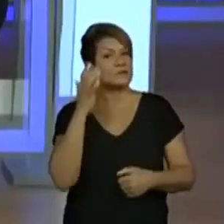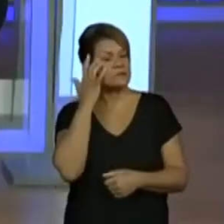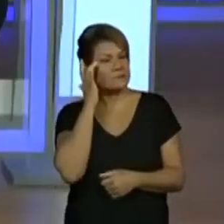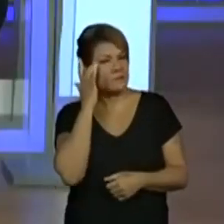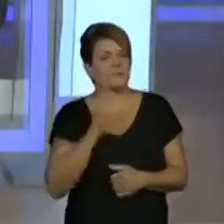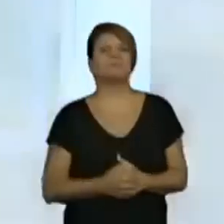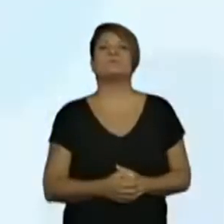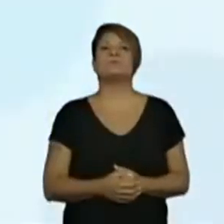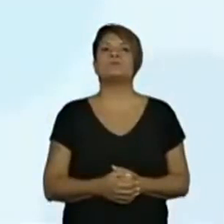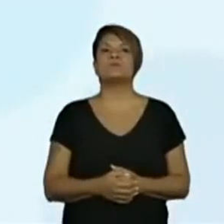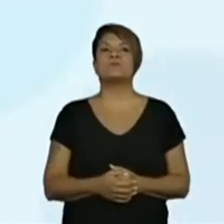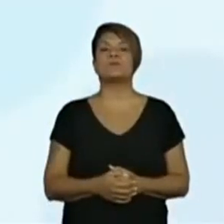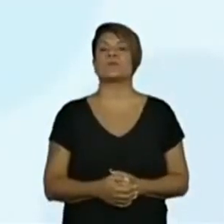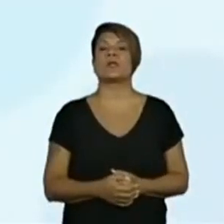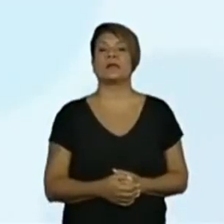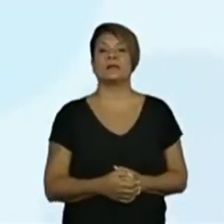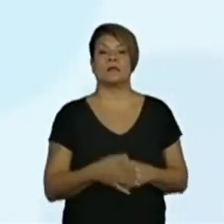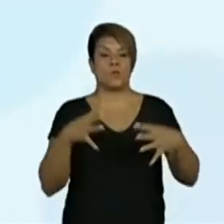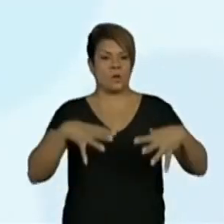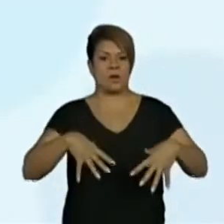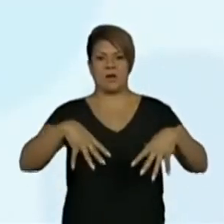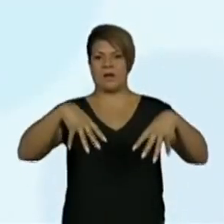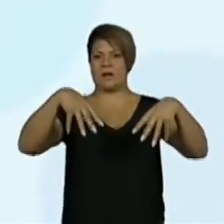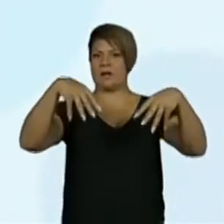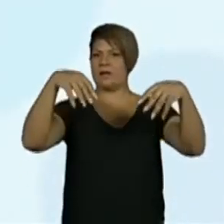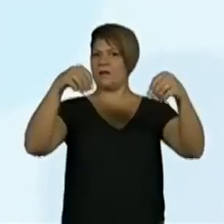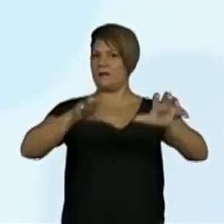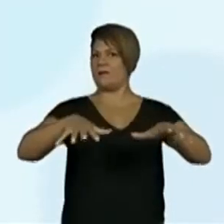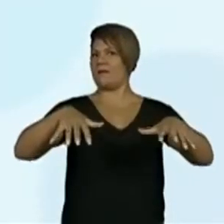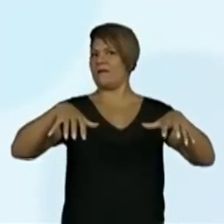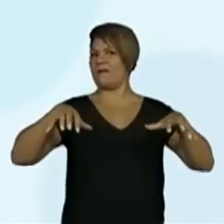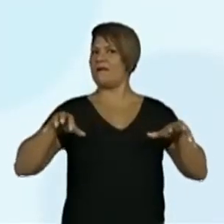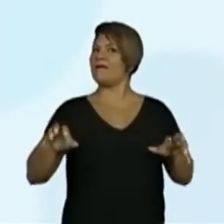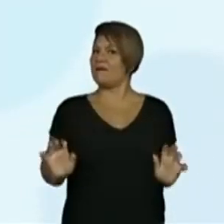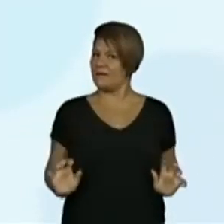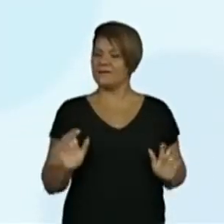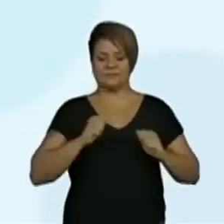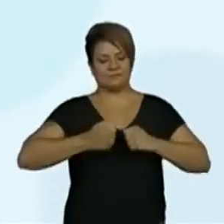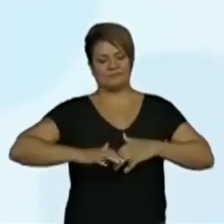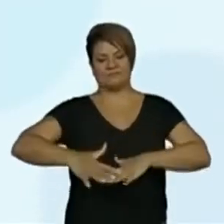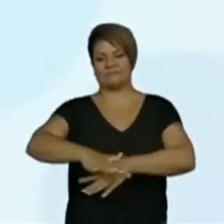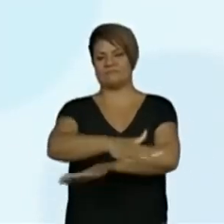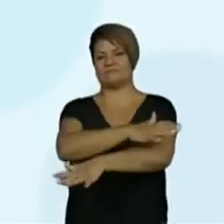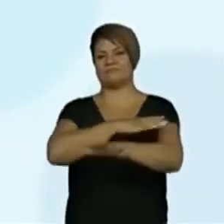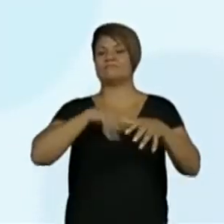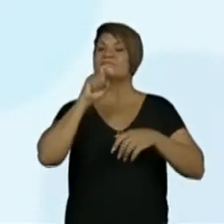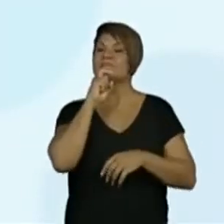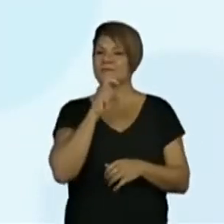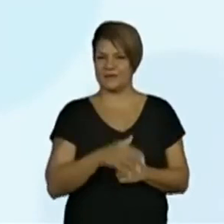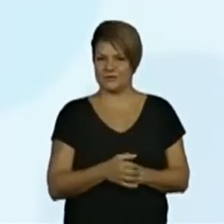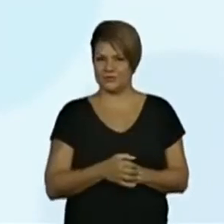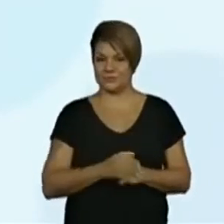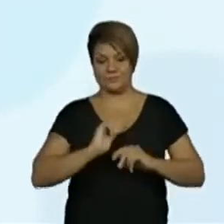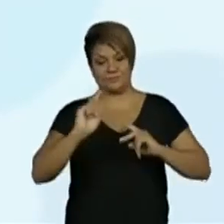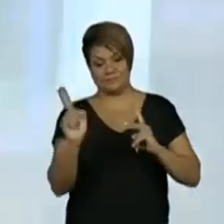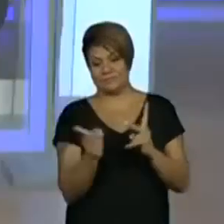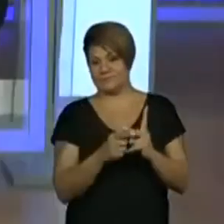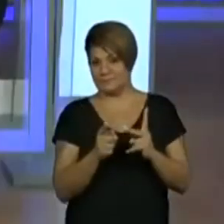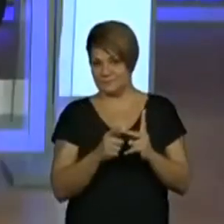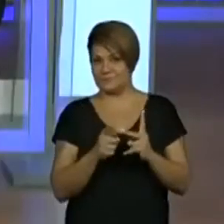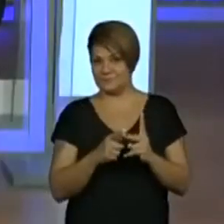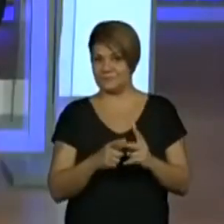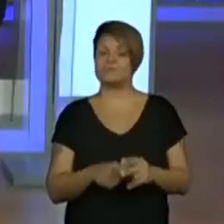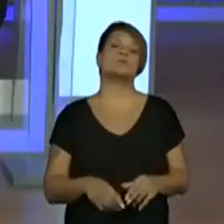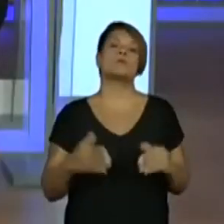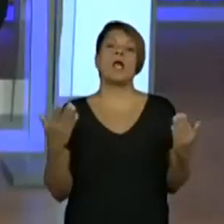O Reino do Lago Verde. Parte 2. Olha só, agora a gente